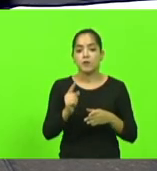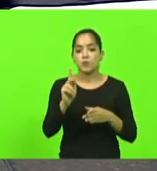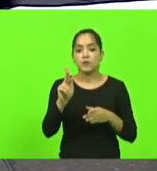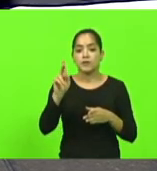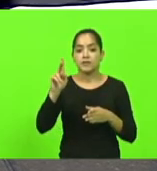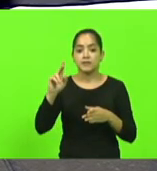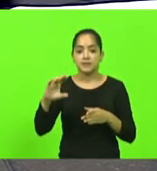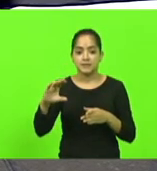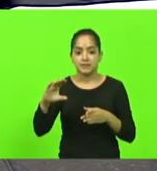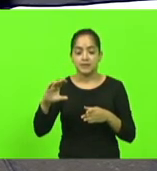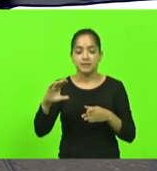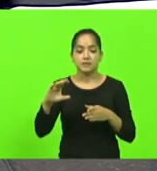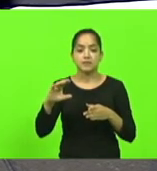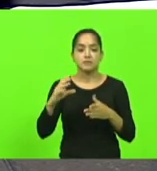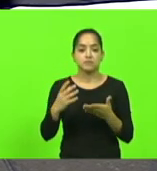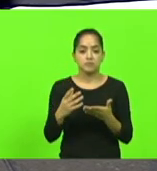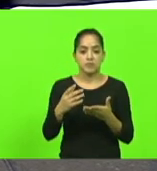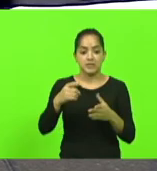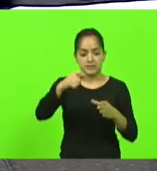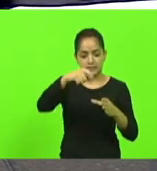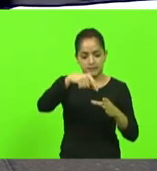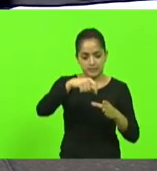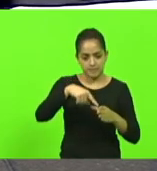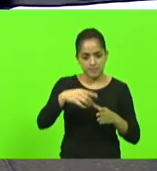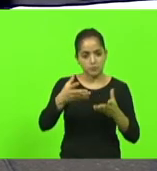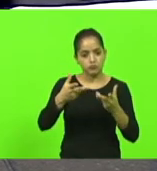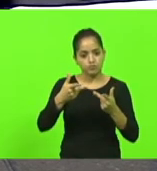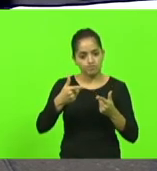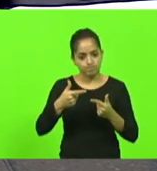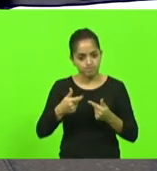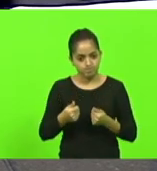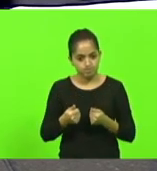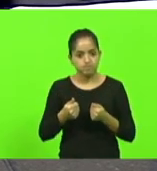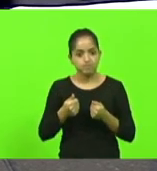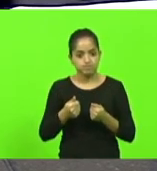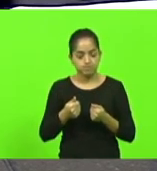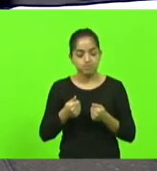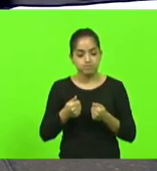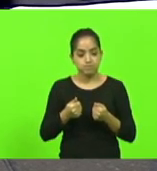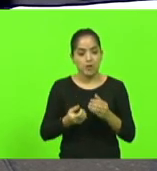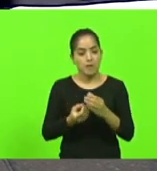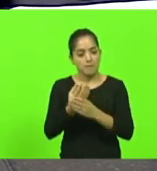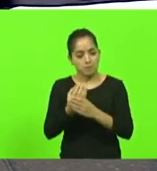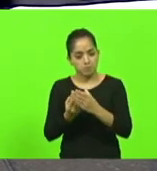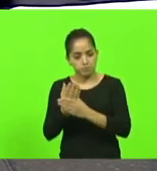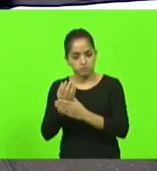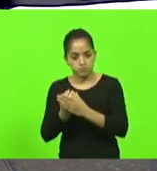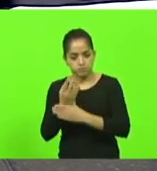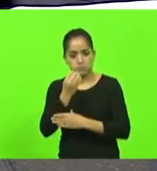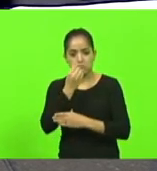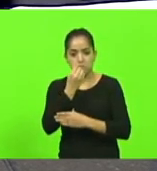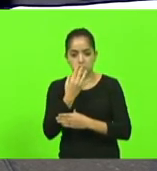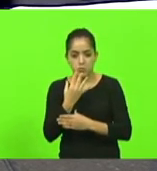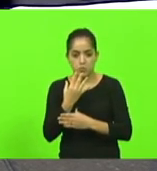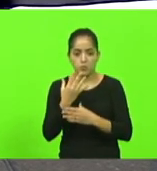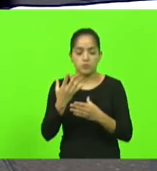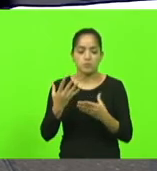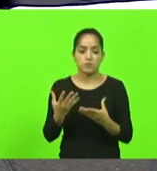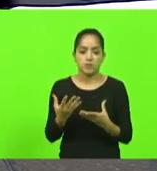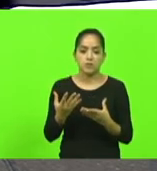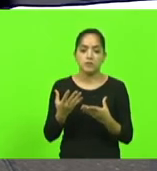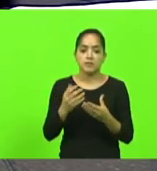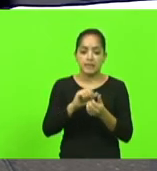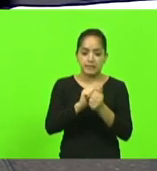semente de ponta com semente de grande produtividade com correção do solo com